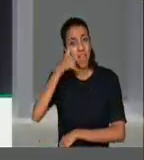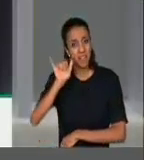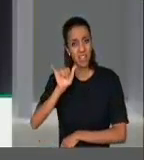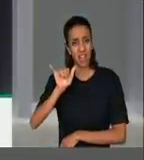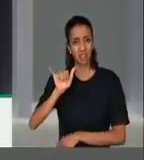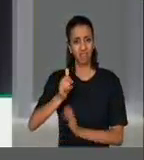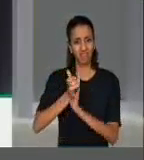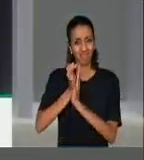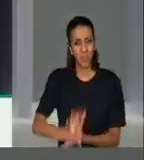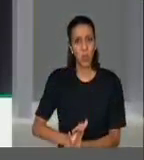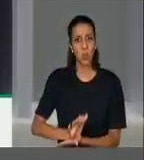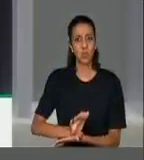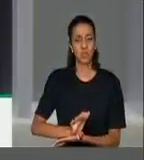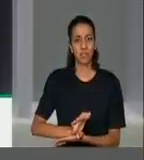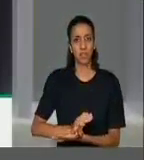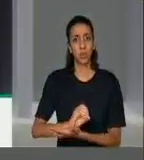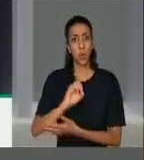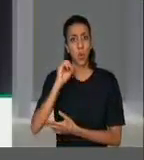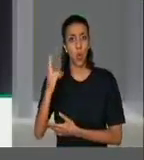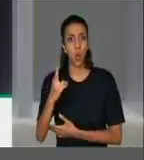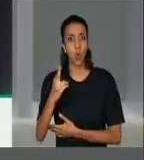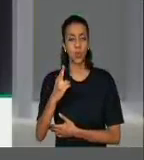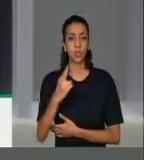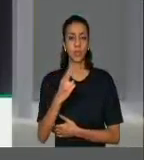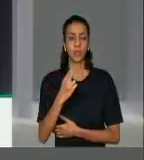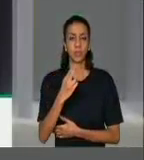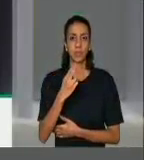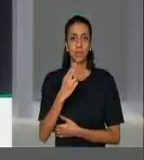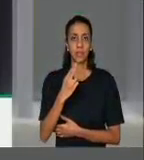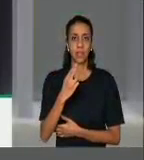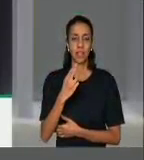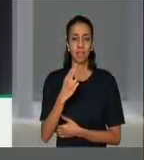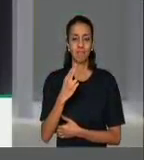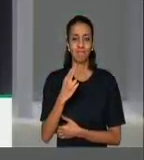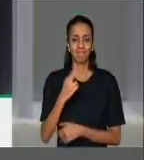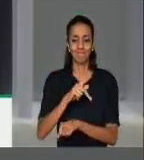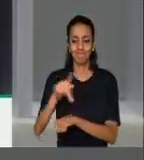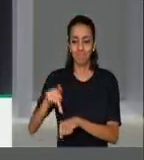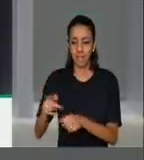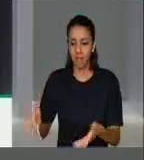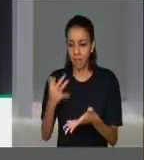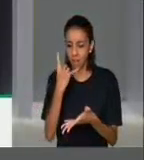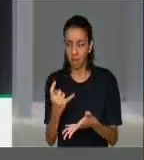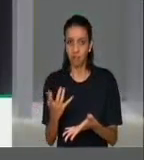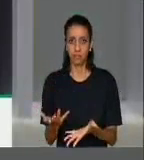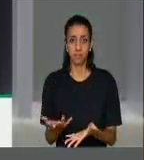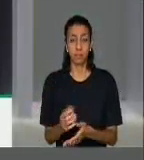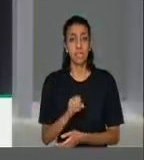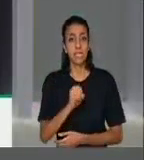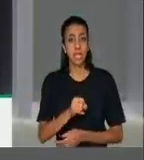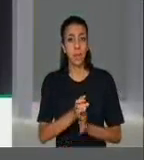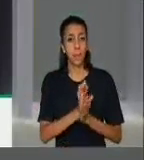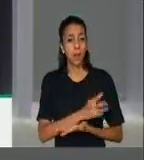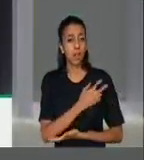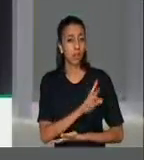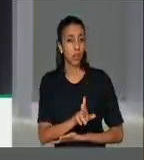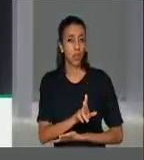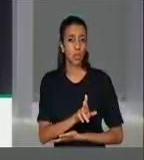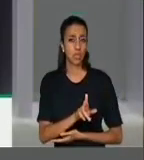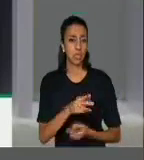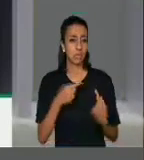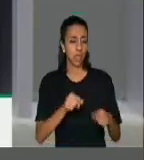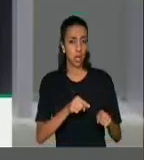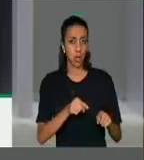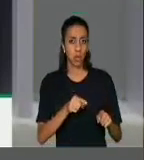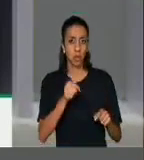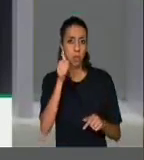o nacionalismo exercebado, o preconceito religioso e a discriminação e a violência contra